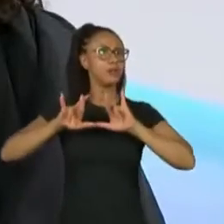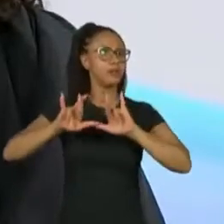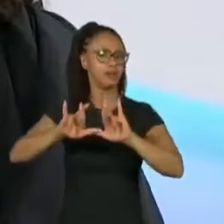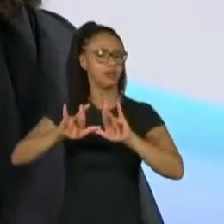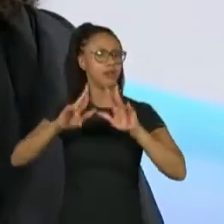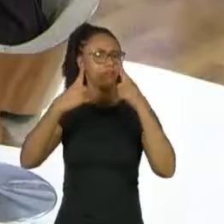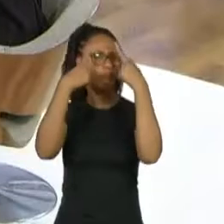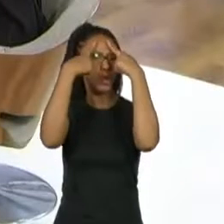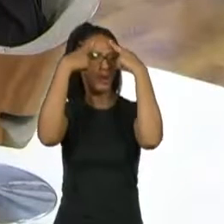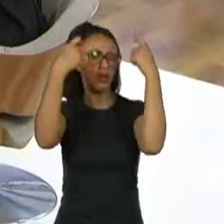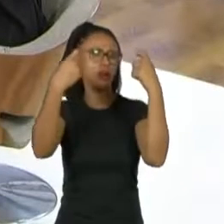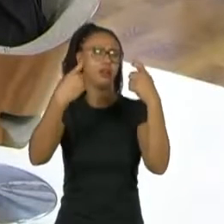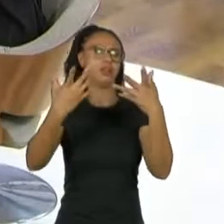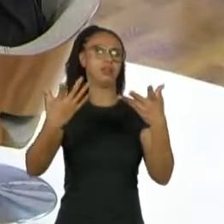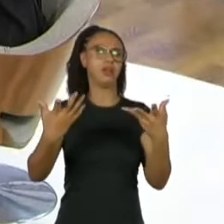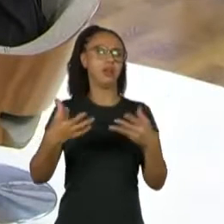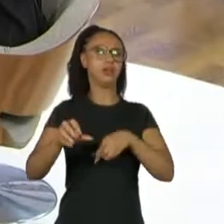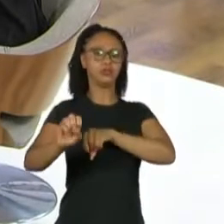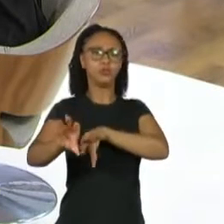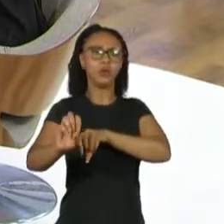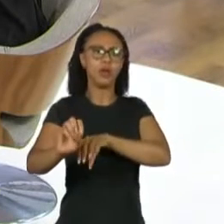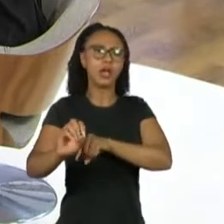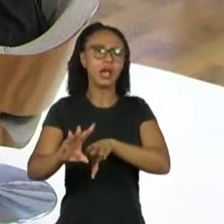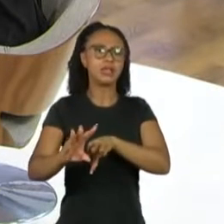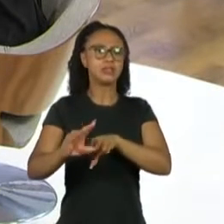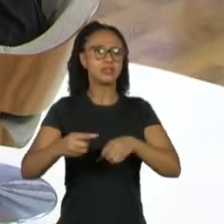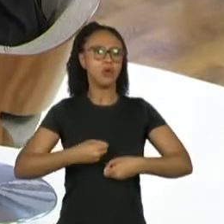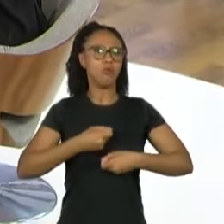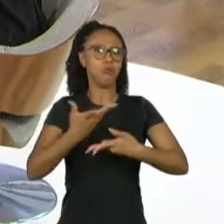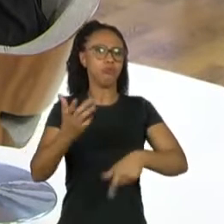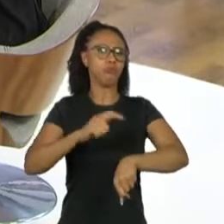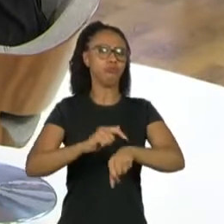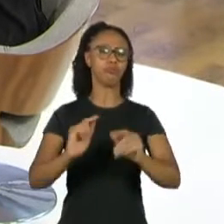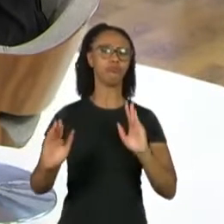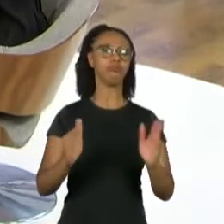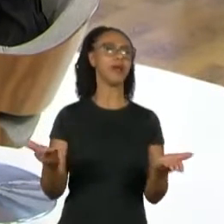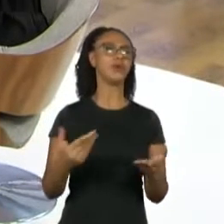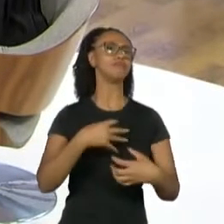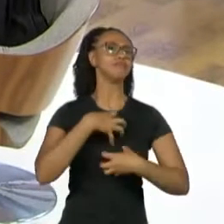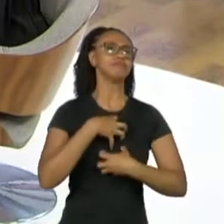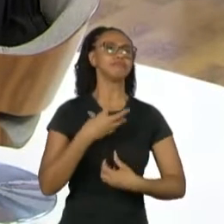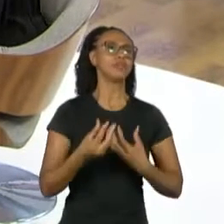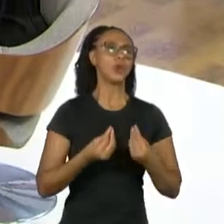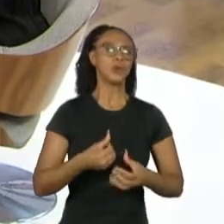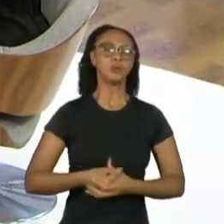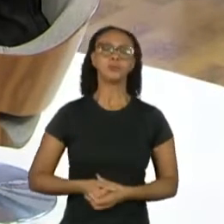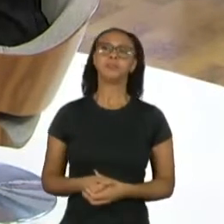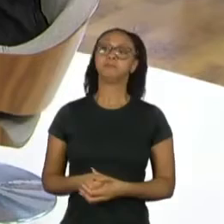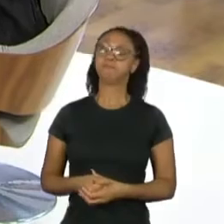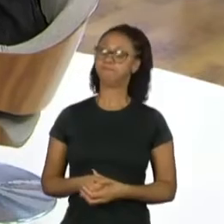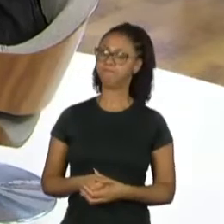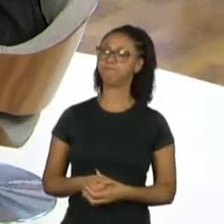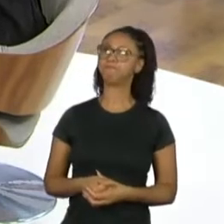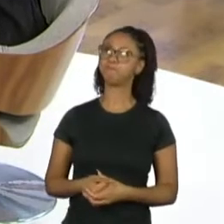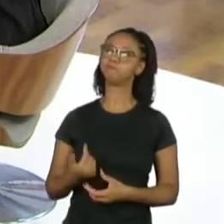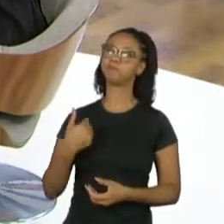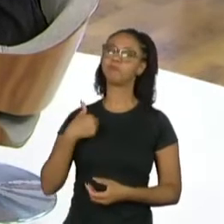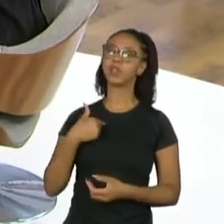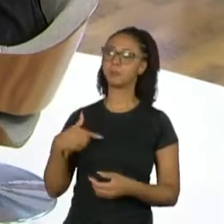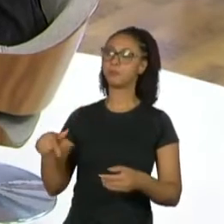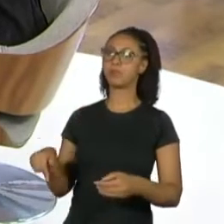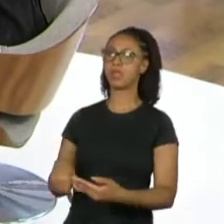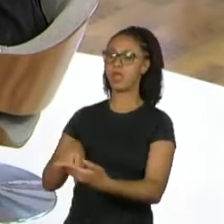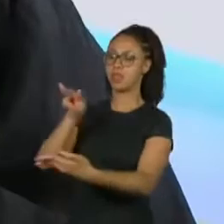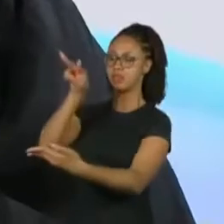violência, falar de educação nesse momento do Brasil? Então, quando eu recebi a